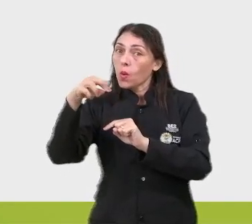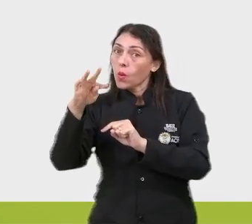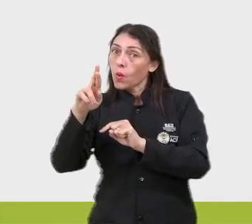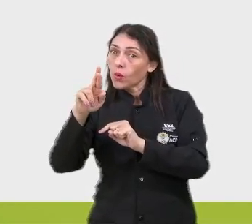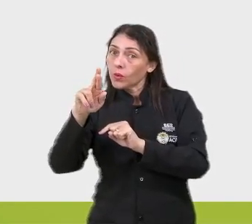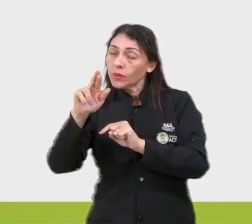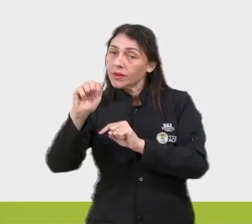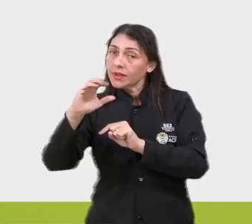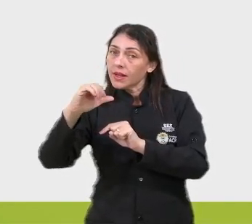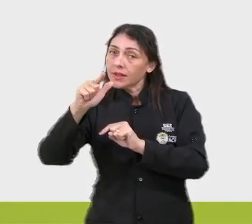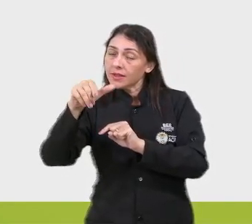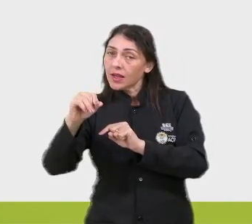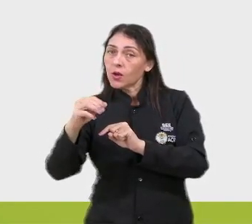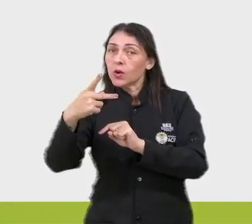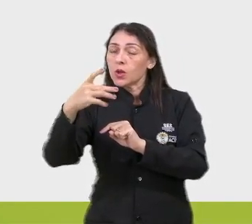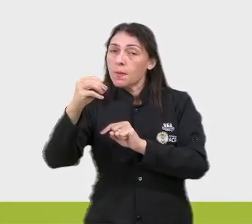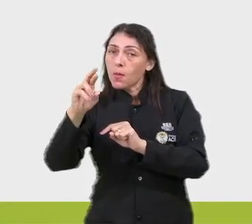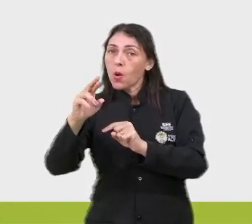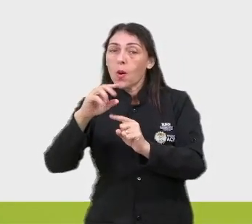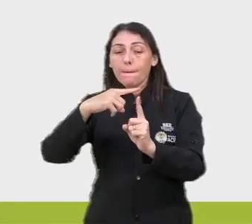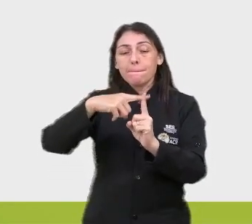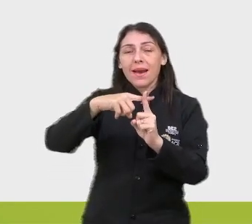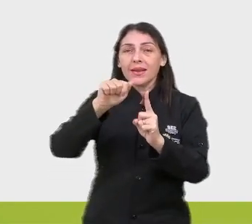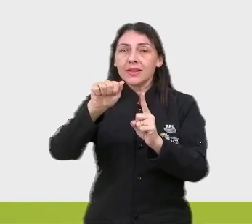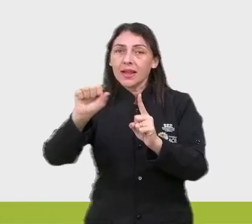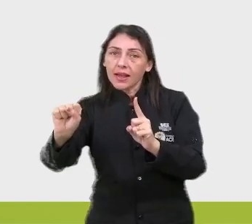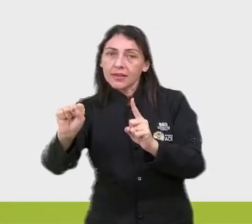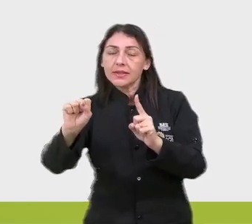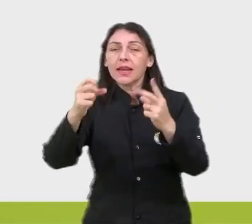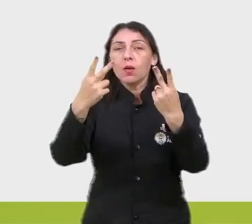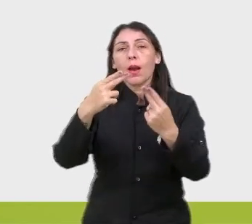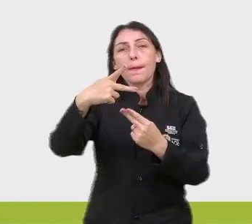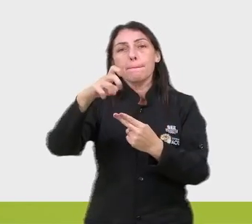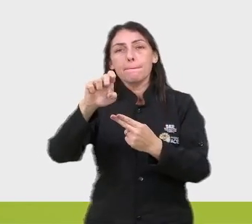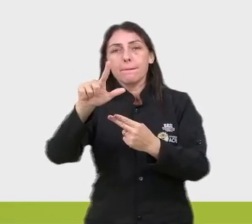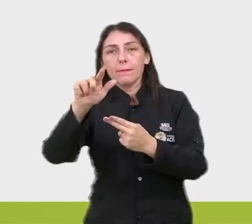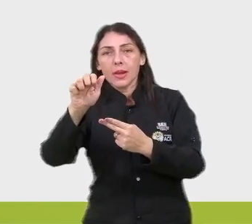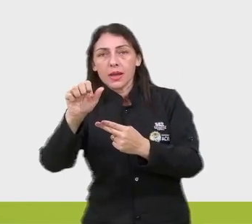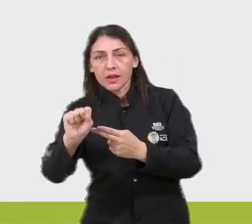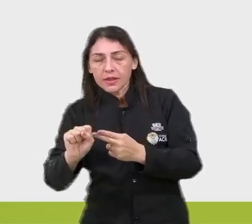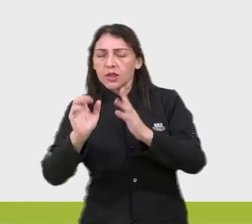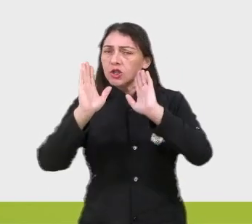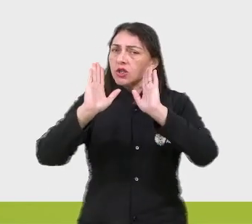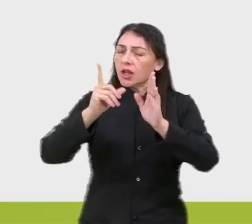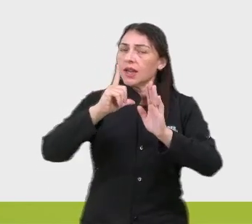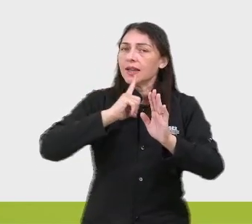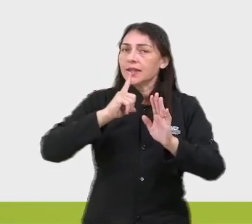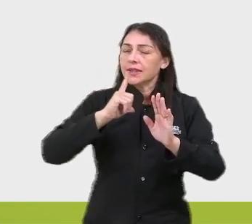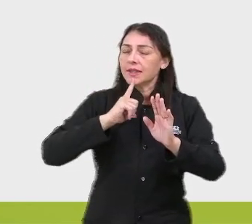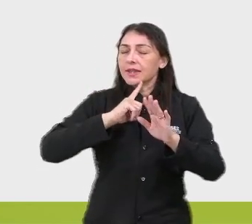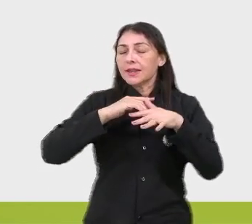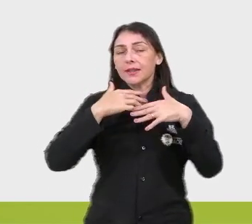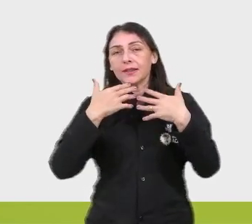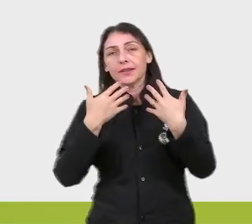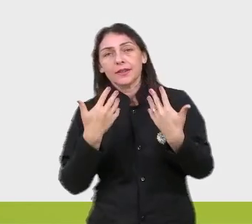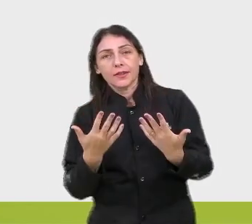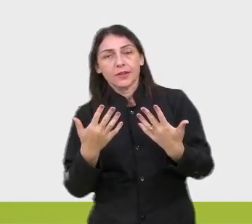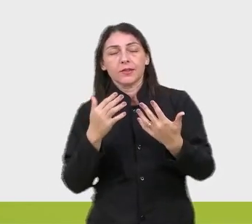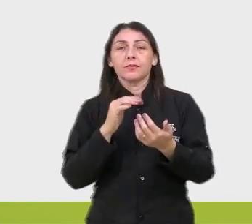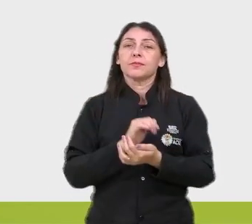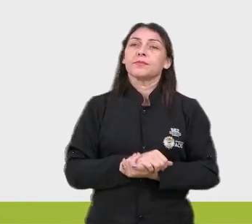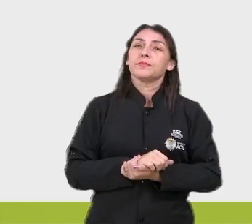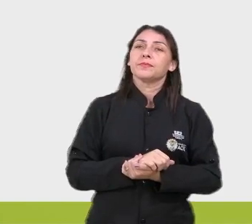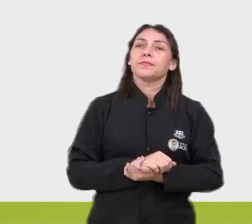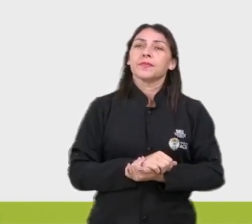mais as, né? Que é igual a pelas. Então, se já tem essa contração de por